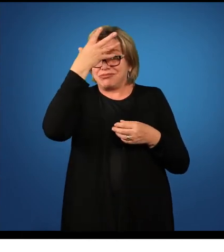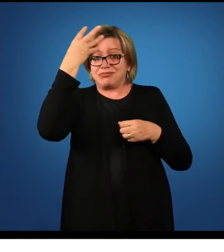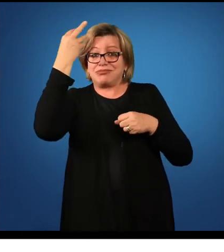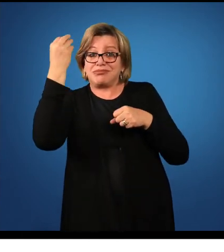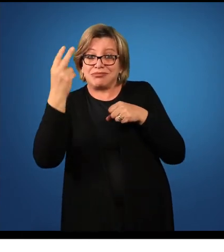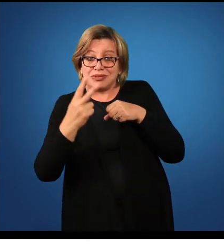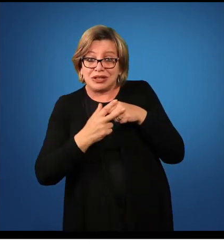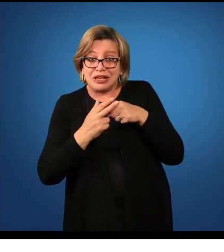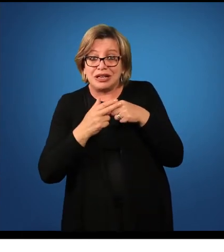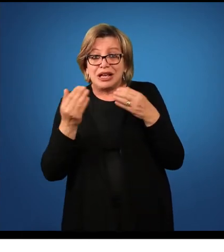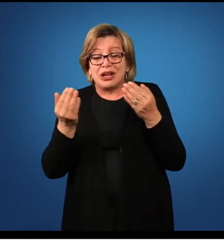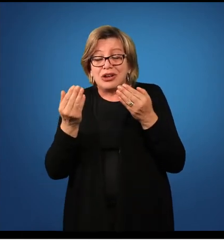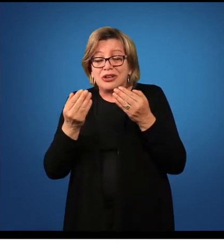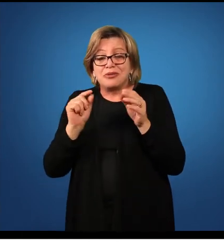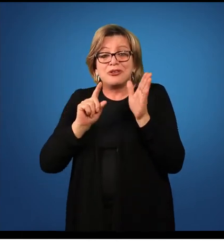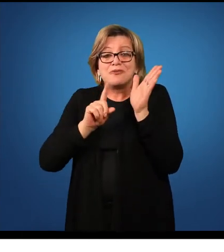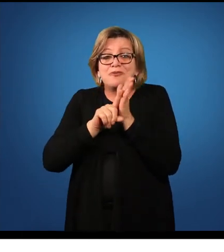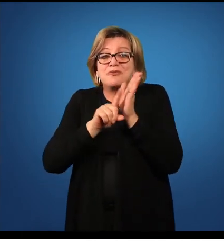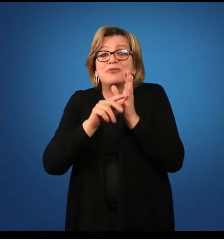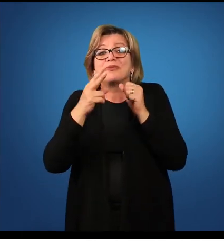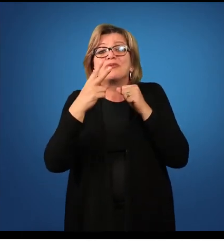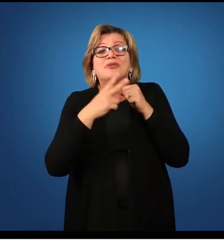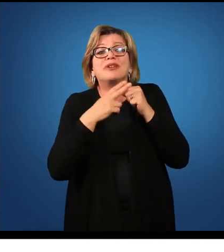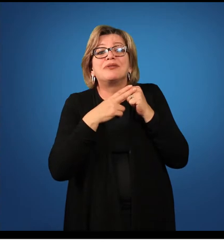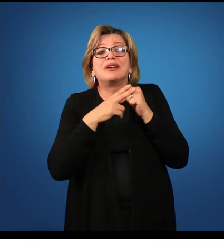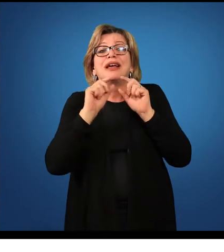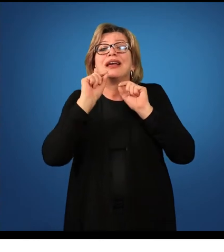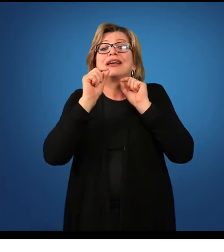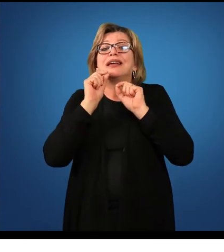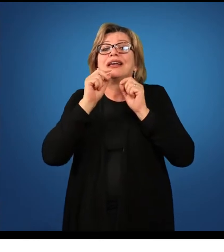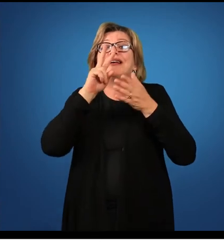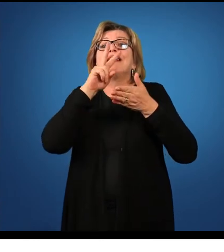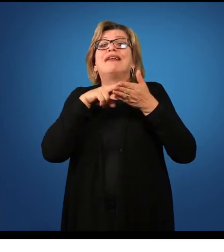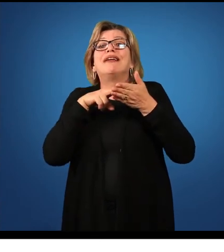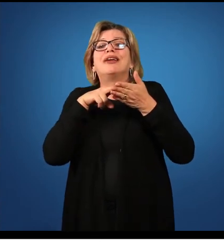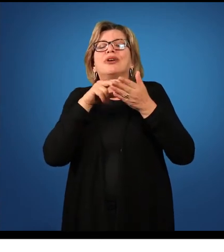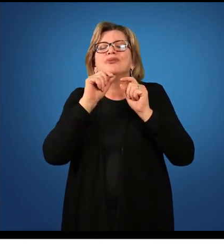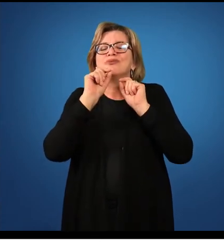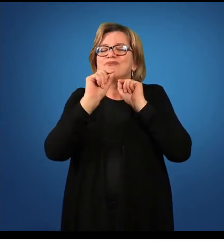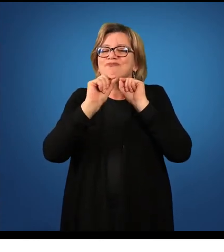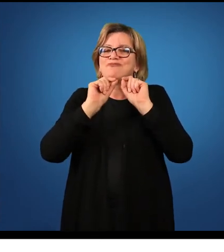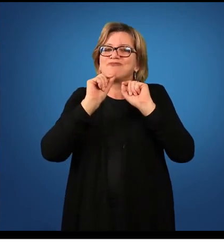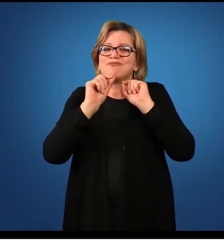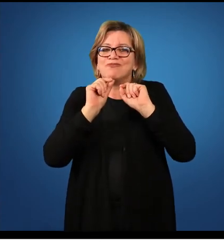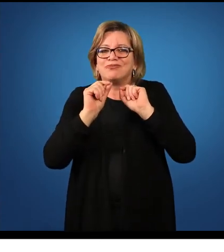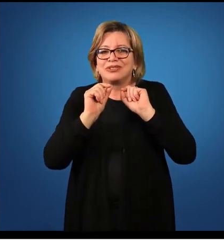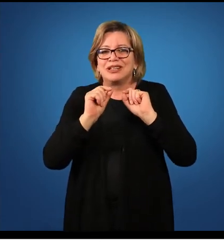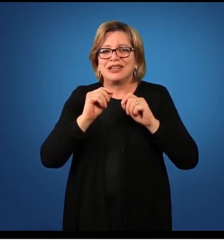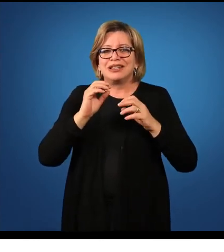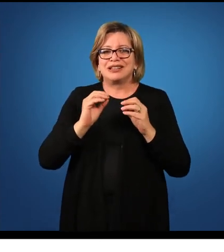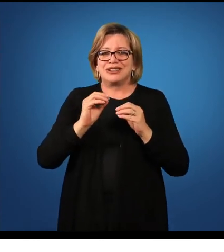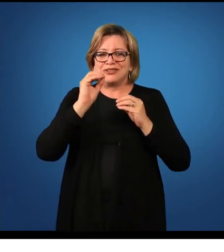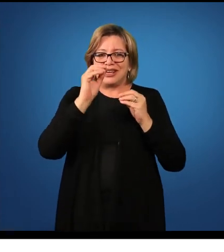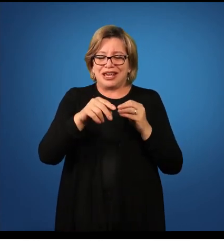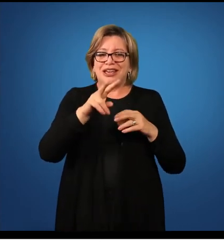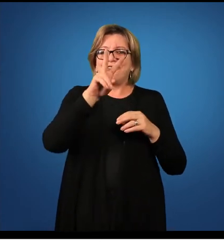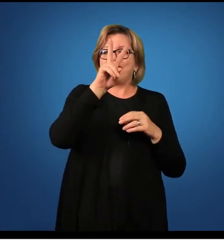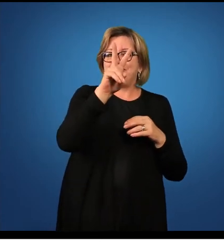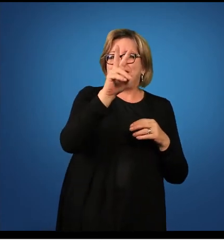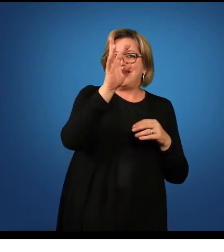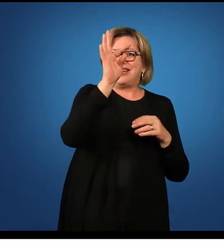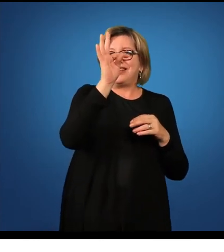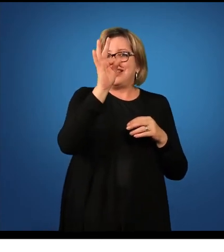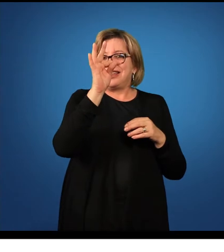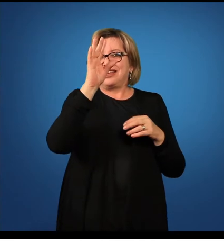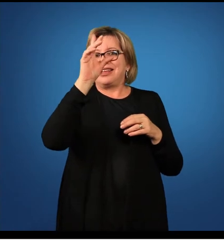aquela perguntinha para o verbo, de que quem lê, lê alguma coisa. Logo, o verbo é transitivo direto.